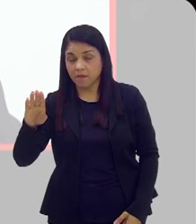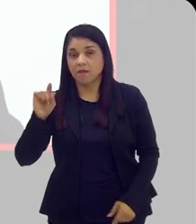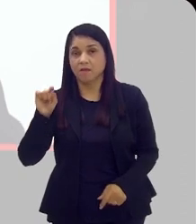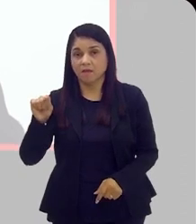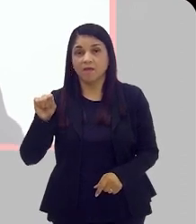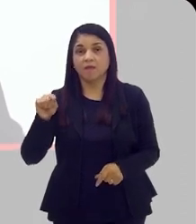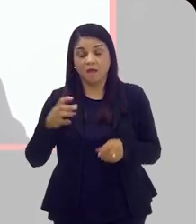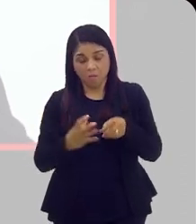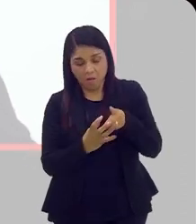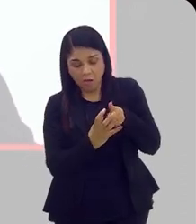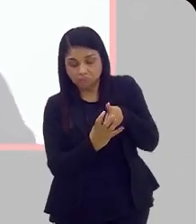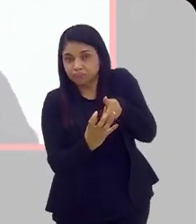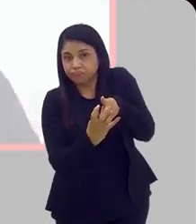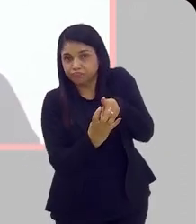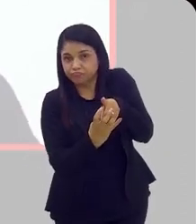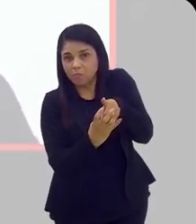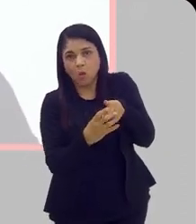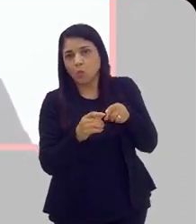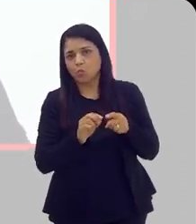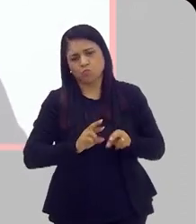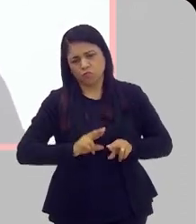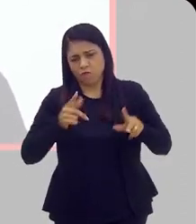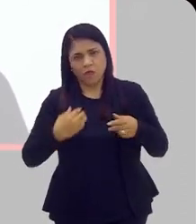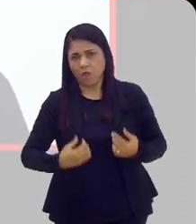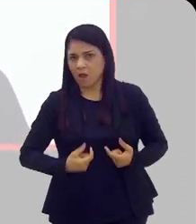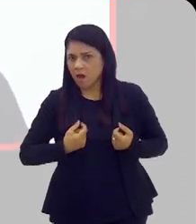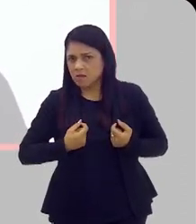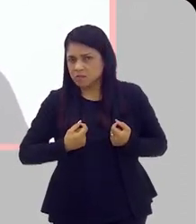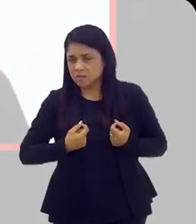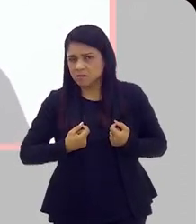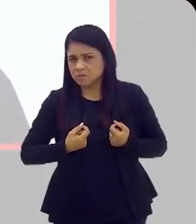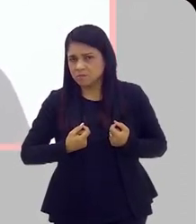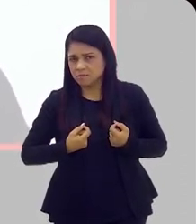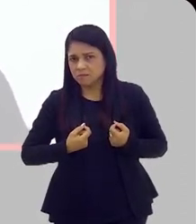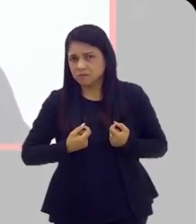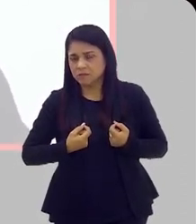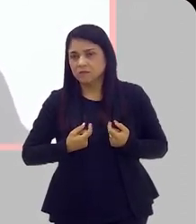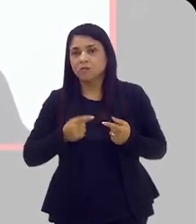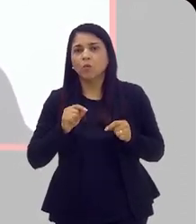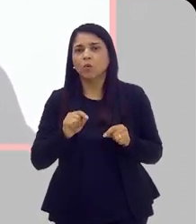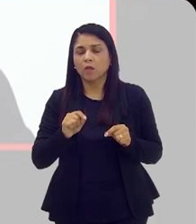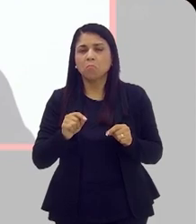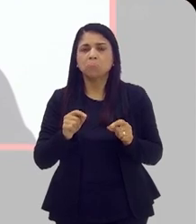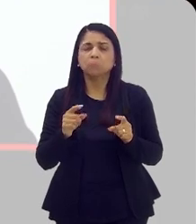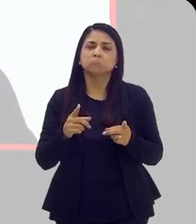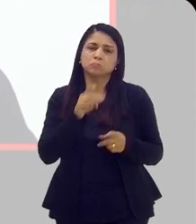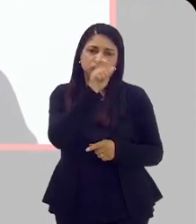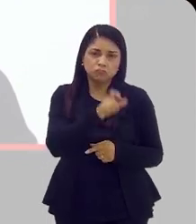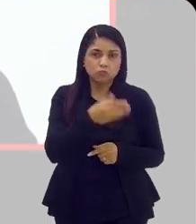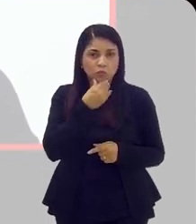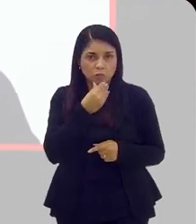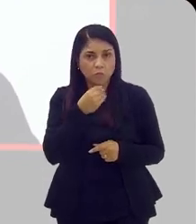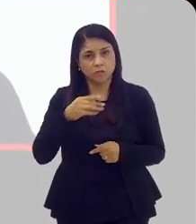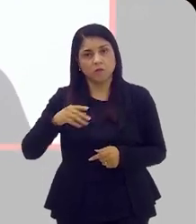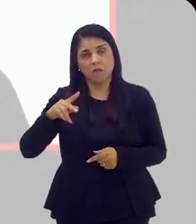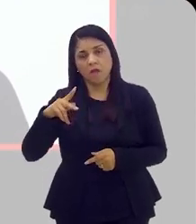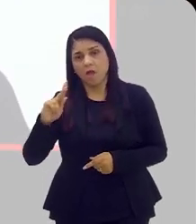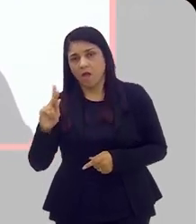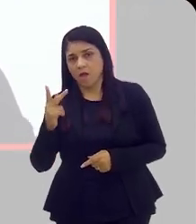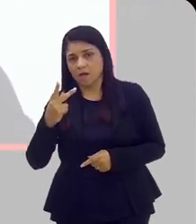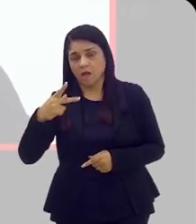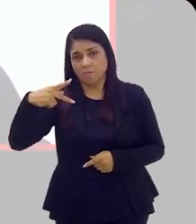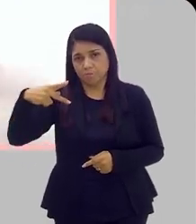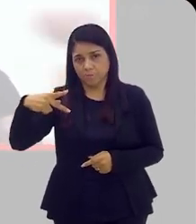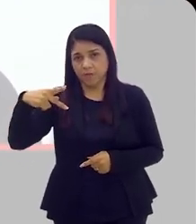benigna, ou seja, a próstata aumenta, mas não é o câncer. E uma coisa não exclui a outra. O paciente, ele pode ter o HPB,